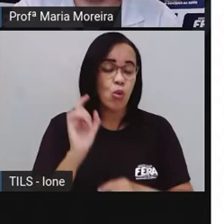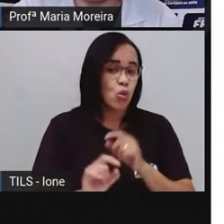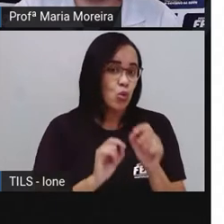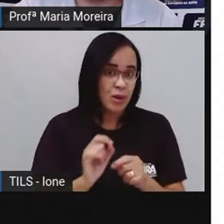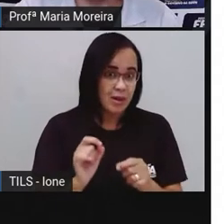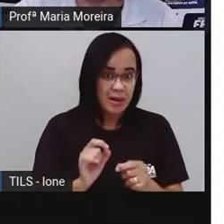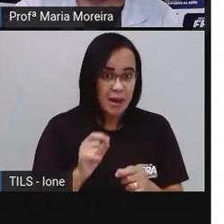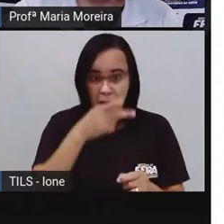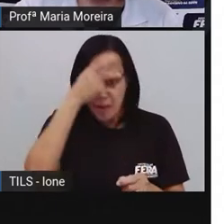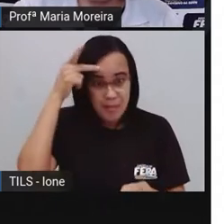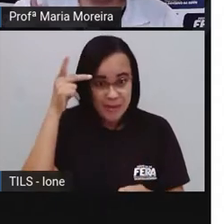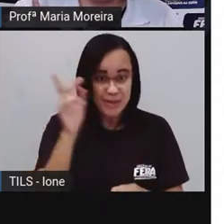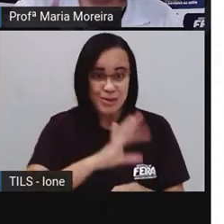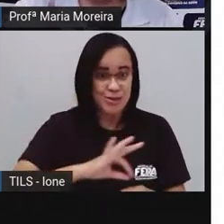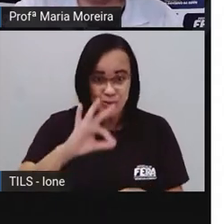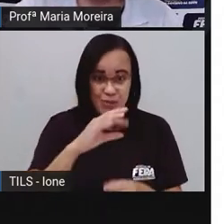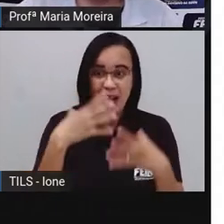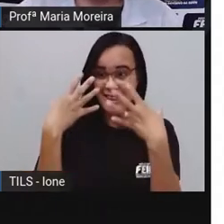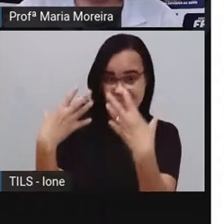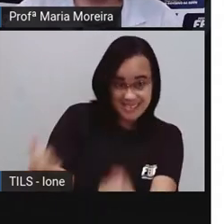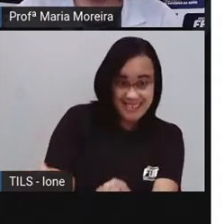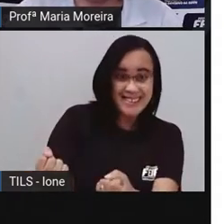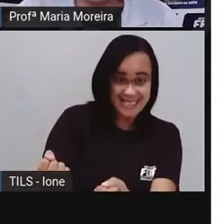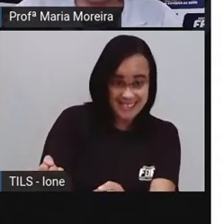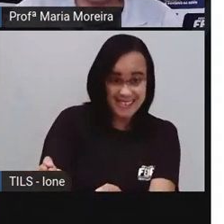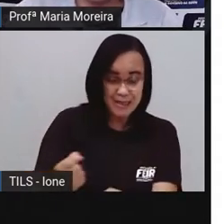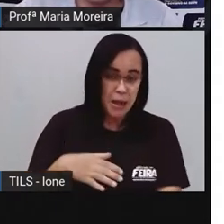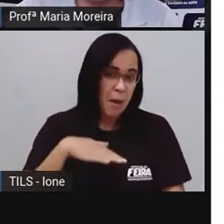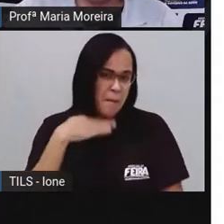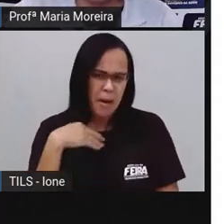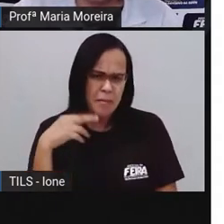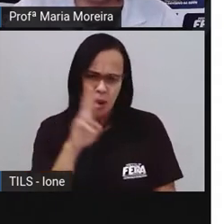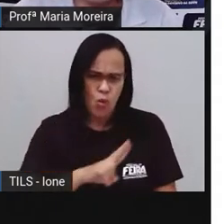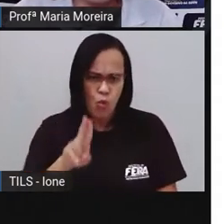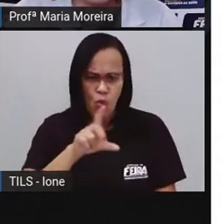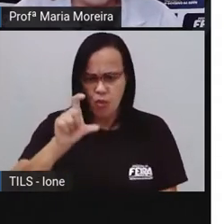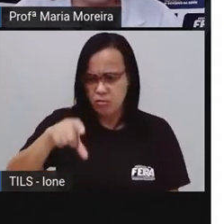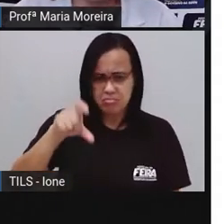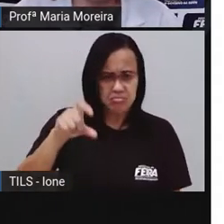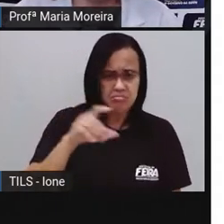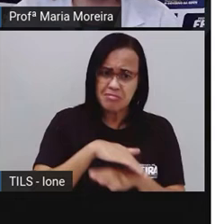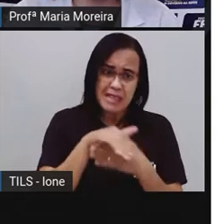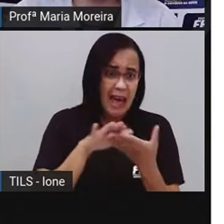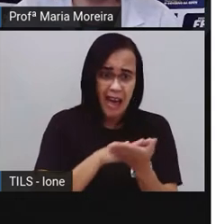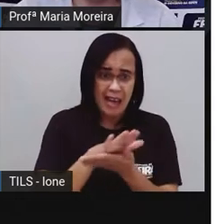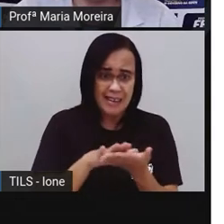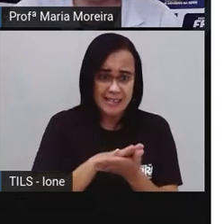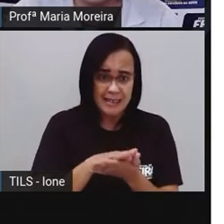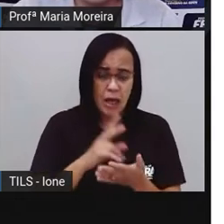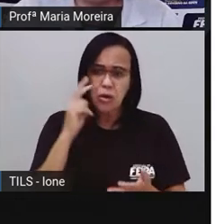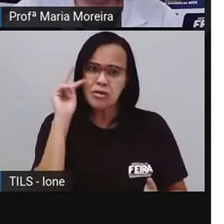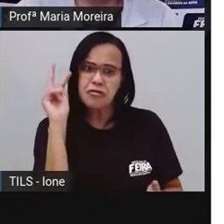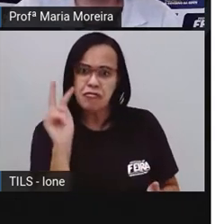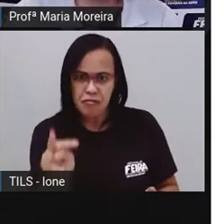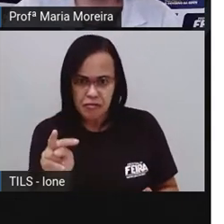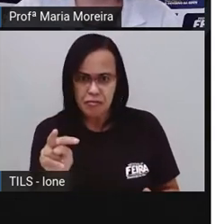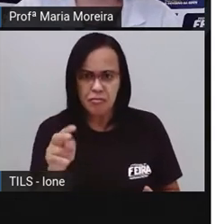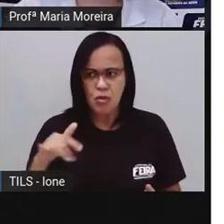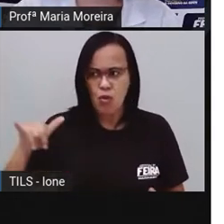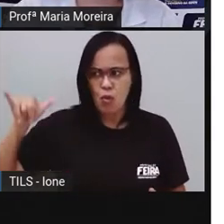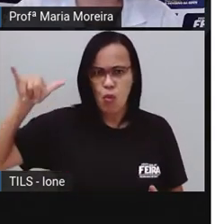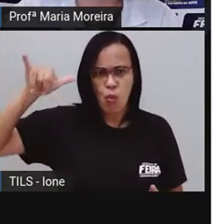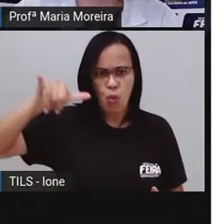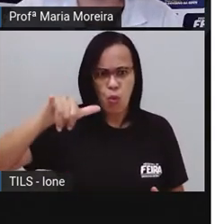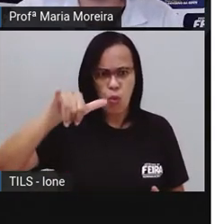cartão de crédito. Quando o avião estava tecendo no Rio de Janeiro, vimos um cara maior com o senhor. Ele fica o